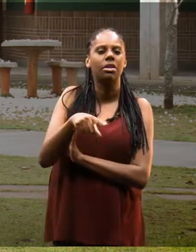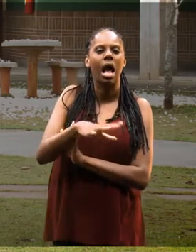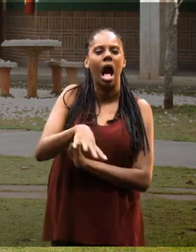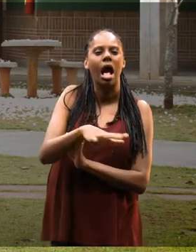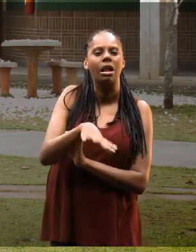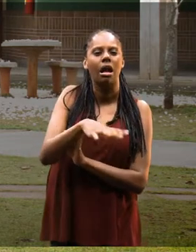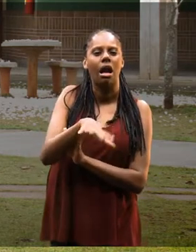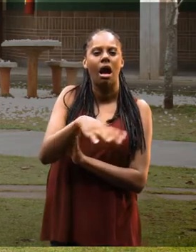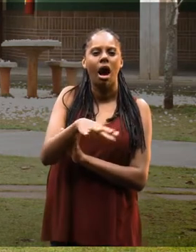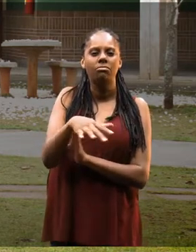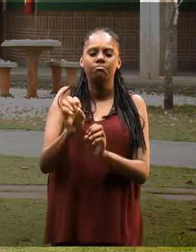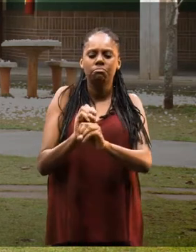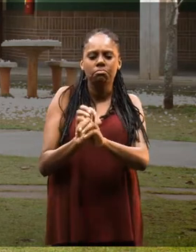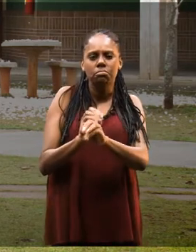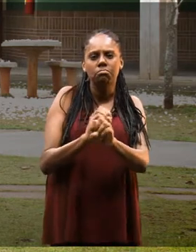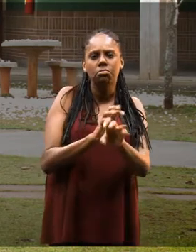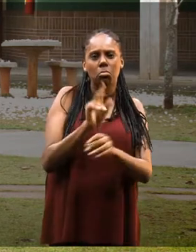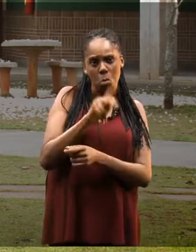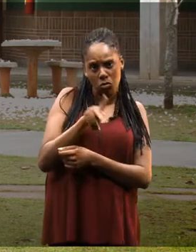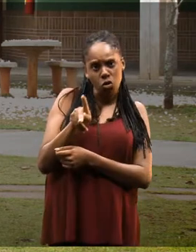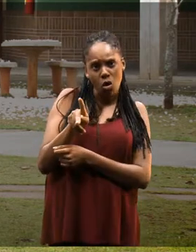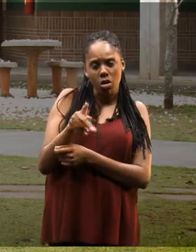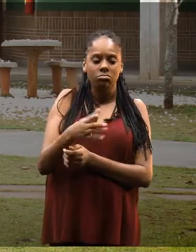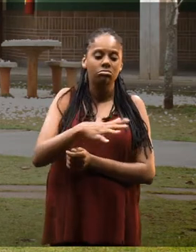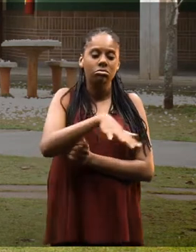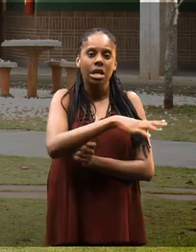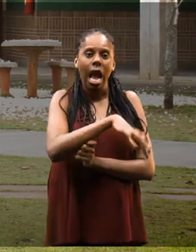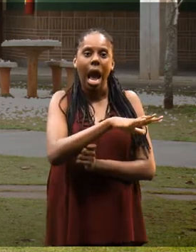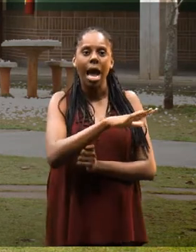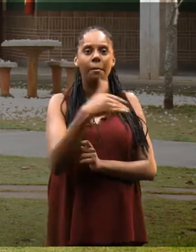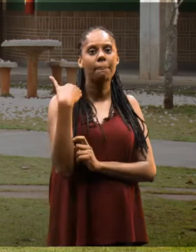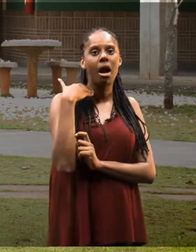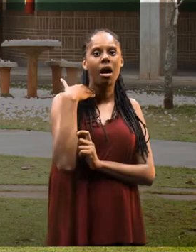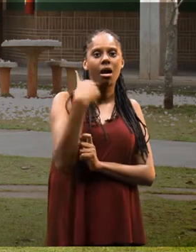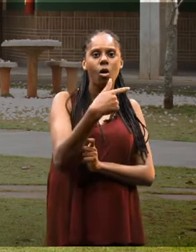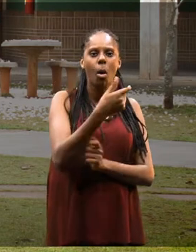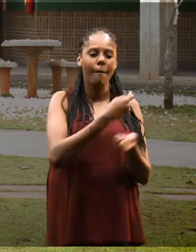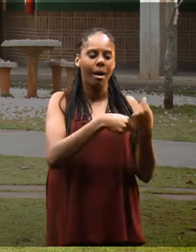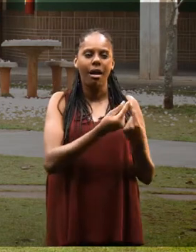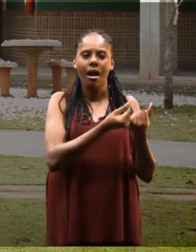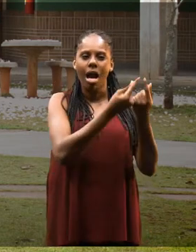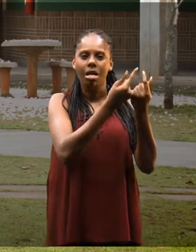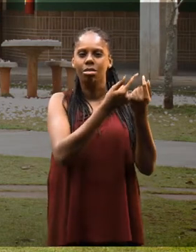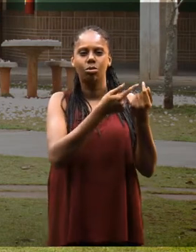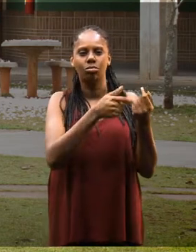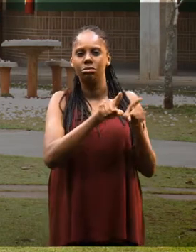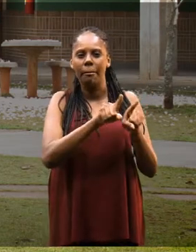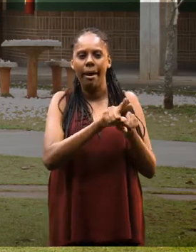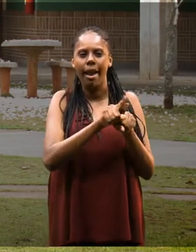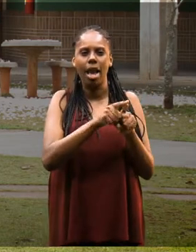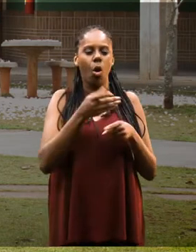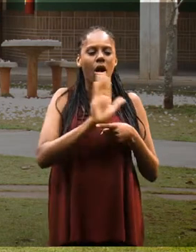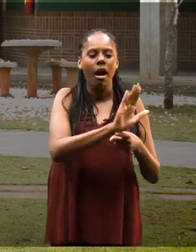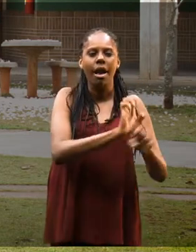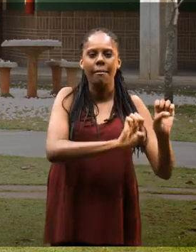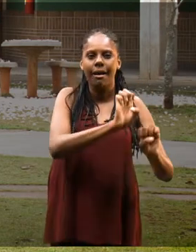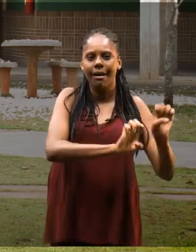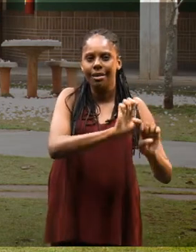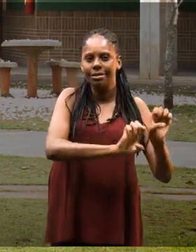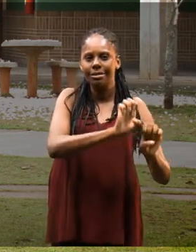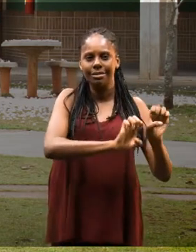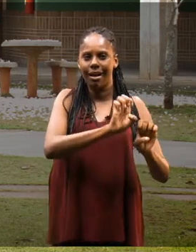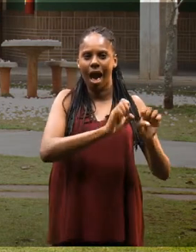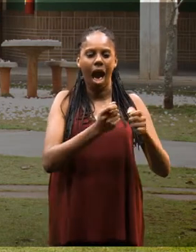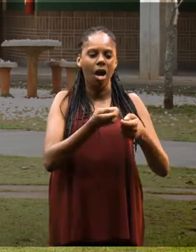de lecionar também como professor, na área de banco, no mercado financeiro, consultoria empresarial,